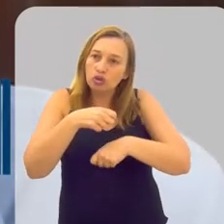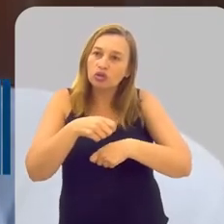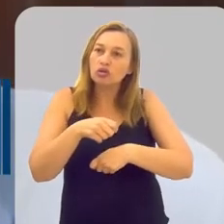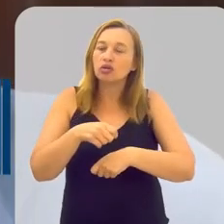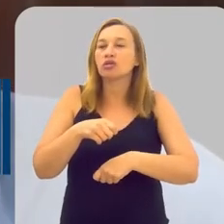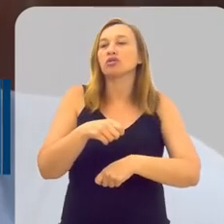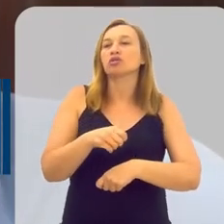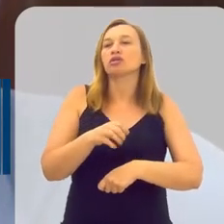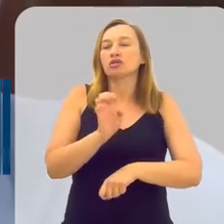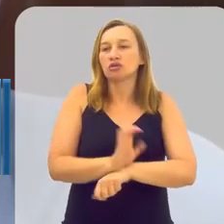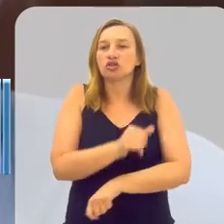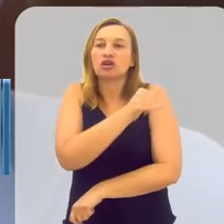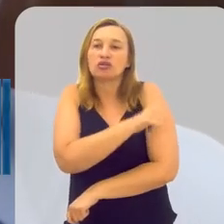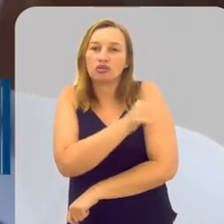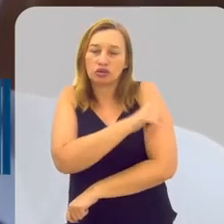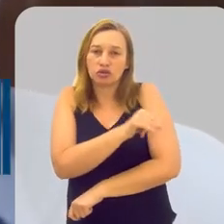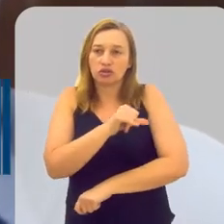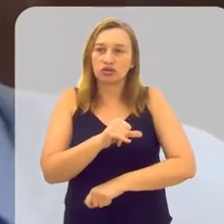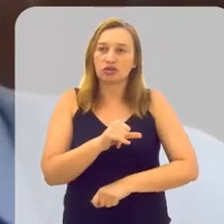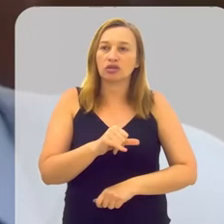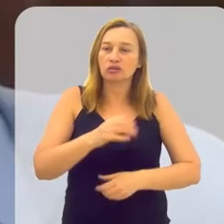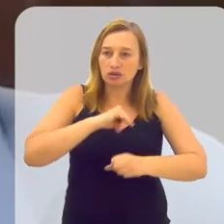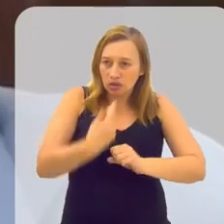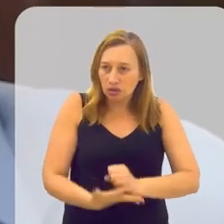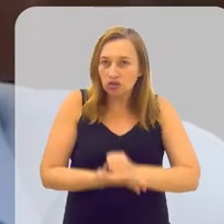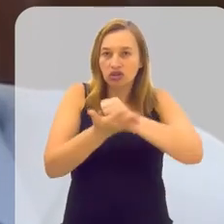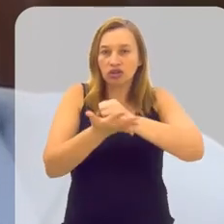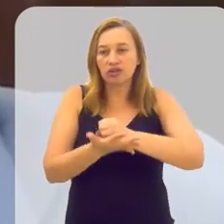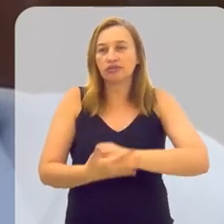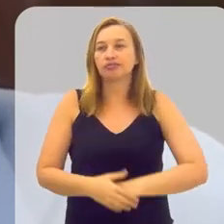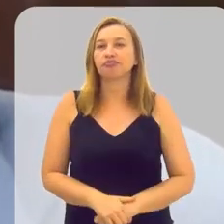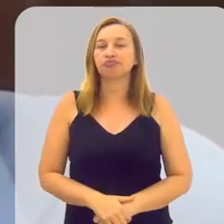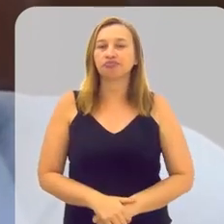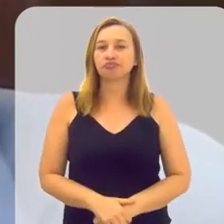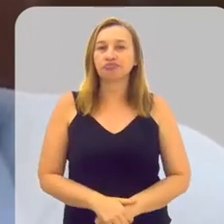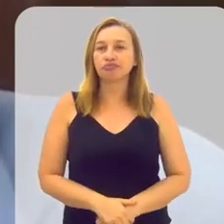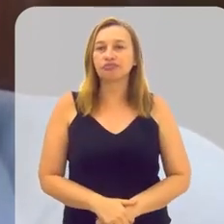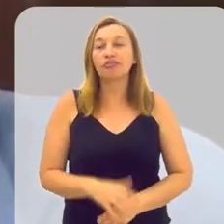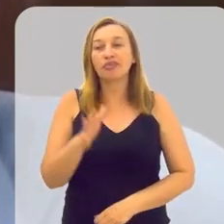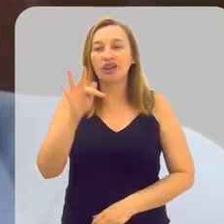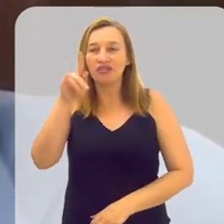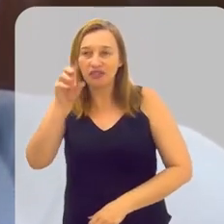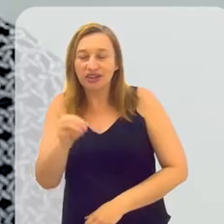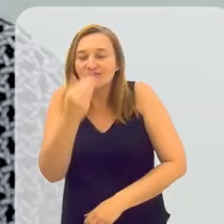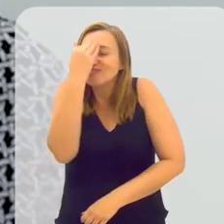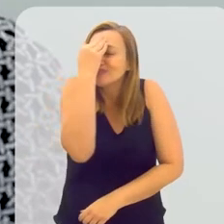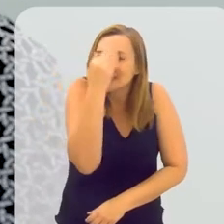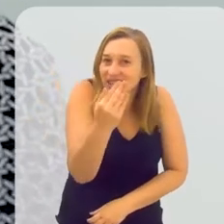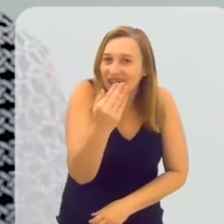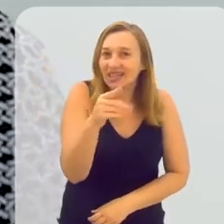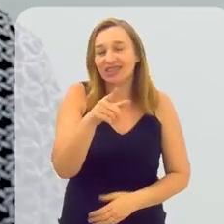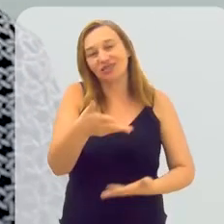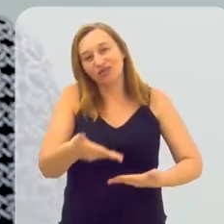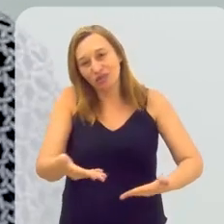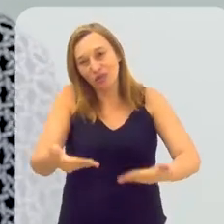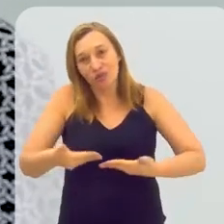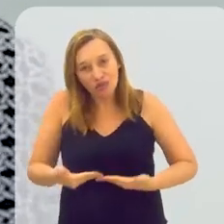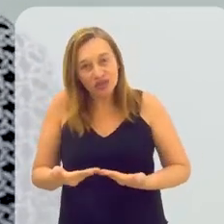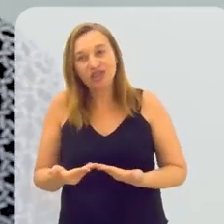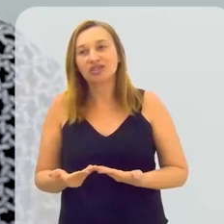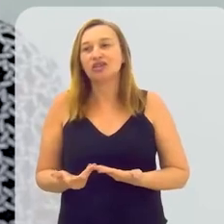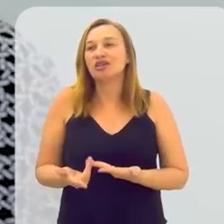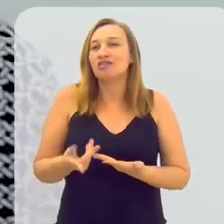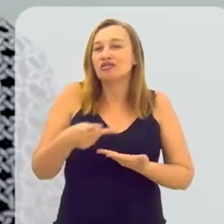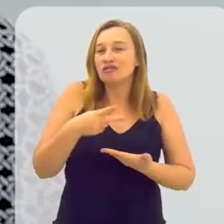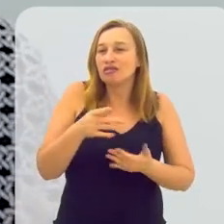econômico, do desenvolvimento econômico do Estado do Rio de modo mais sustentável. Fernando, muito obrigada por você ter aceitado o